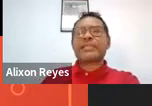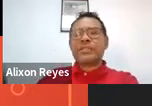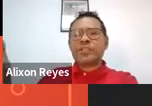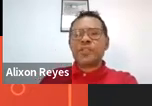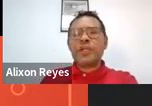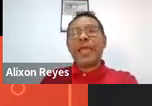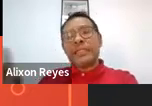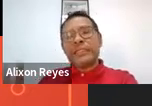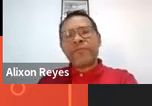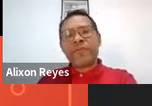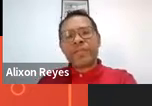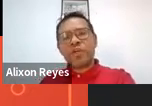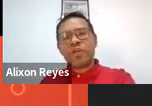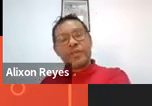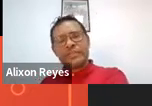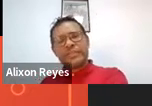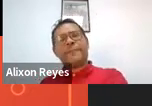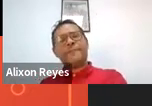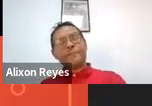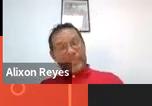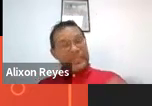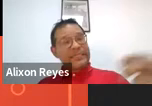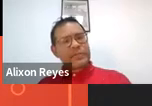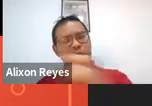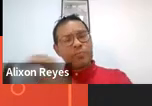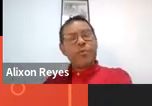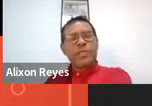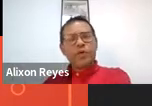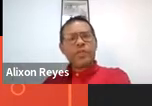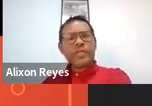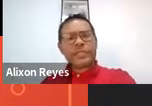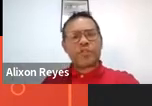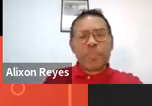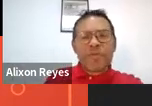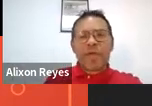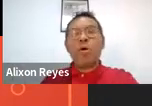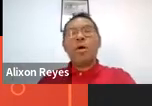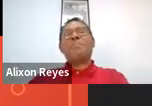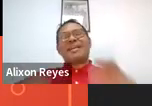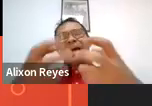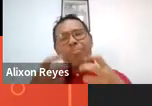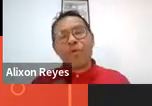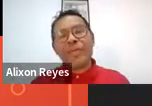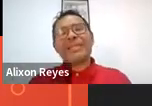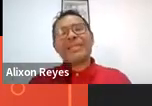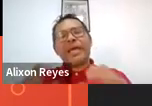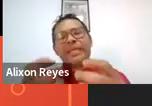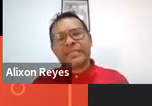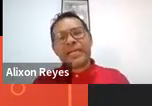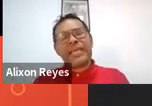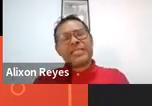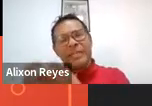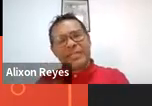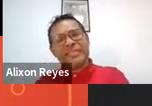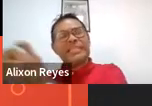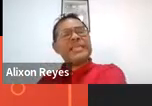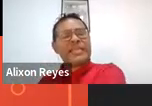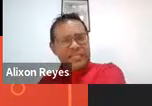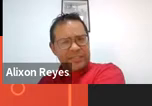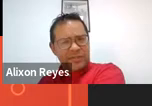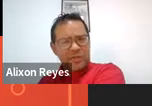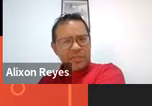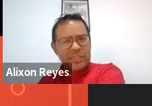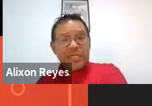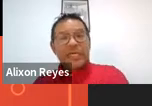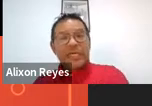de a atenção e intervenção, bem seja do sector público ou do sector privado, para poder agenciar experiências